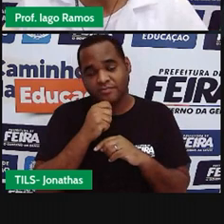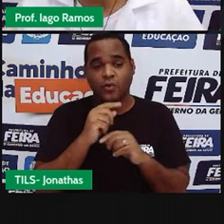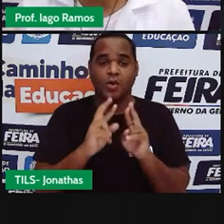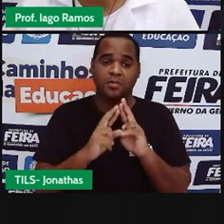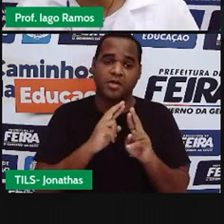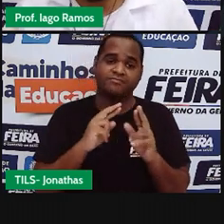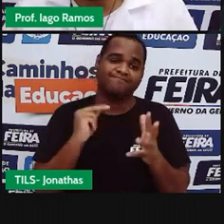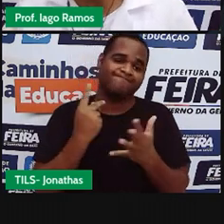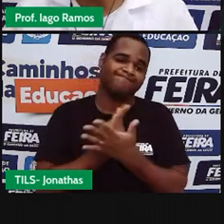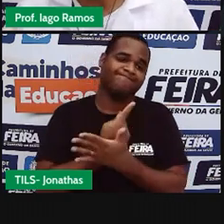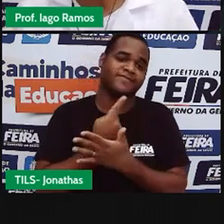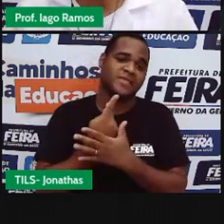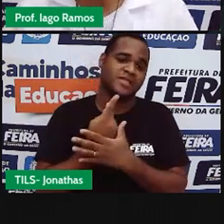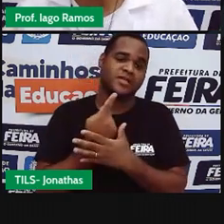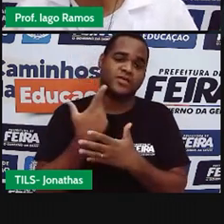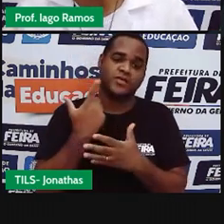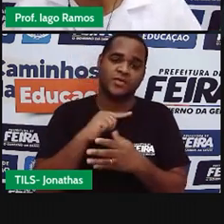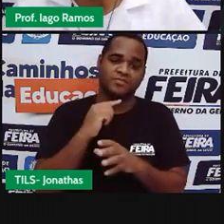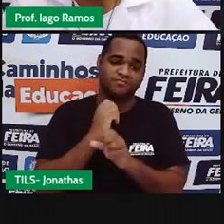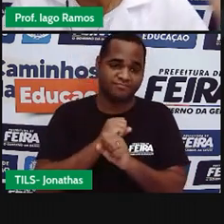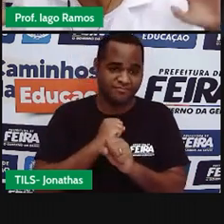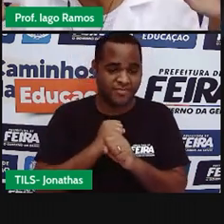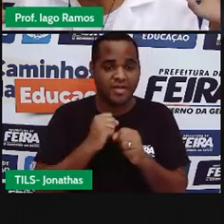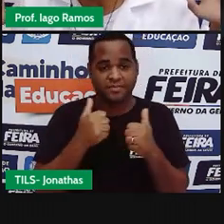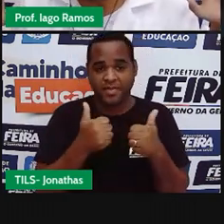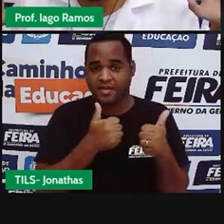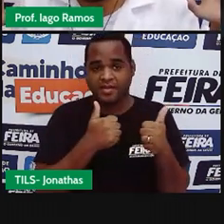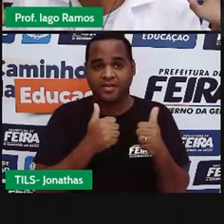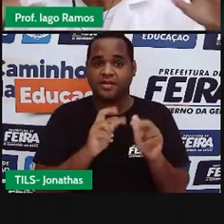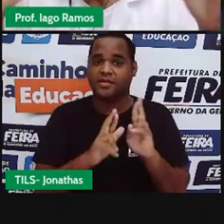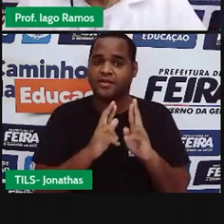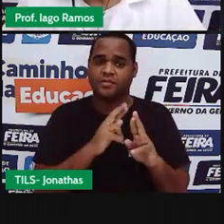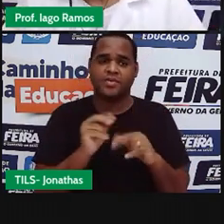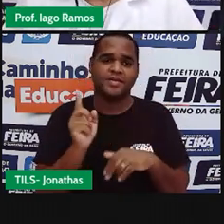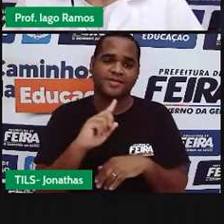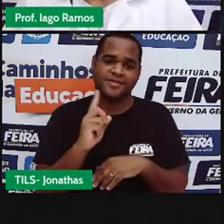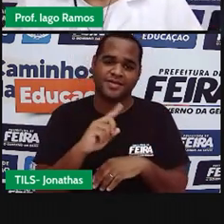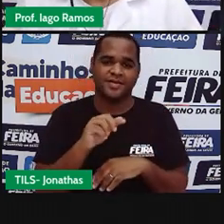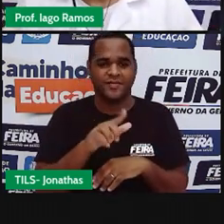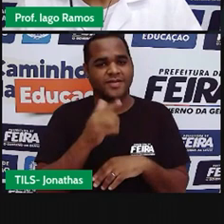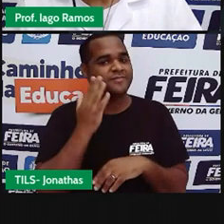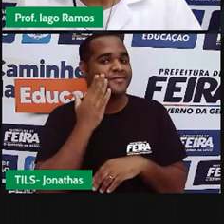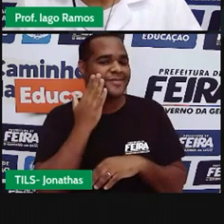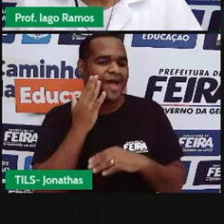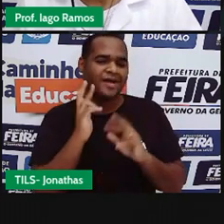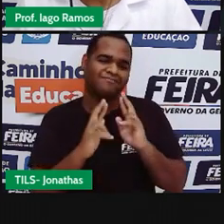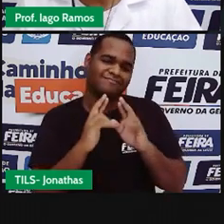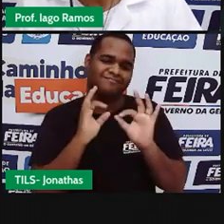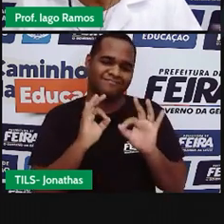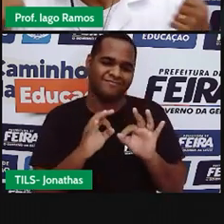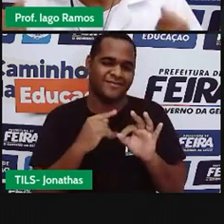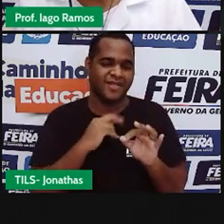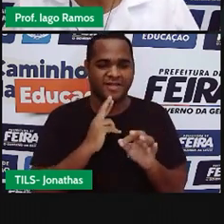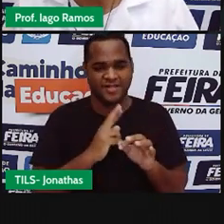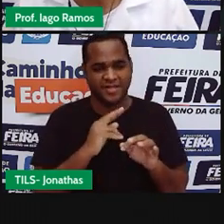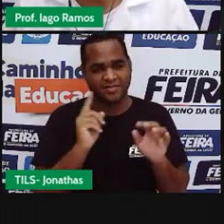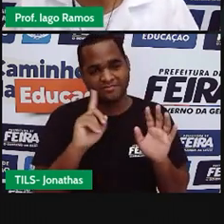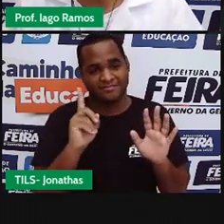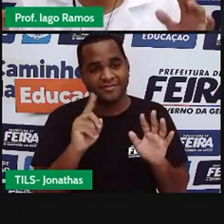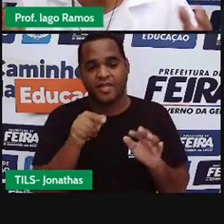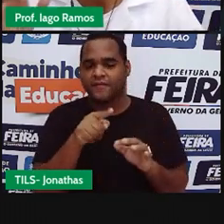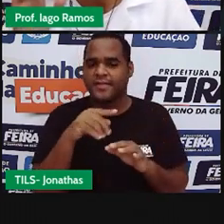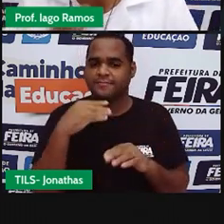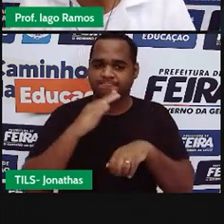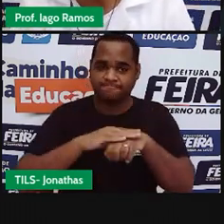aí você não ganha tantos pontos assim bom eu não vou responder senão você vai ficar sabendo a resposta tá o interessante